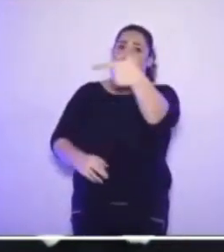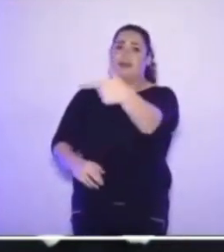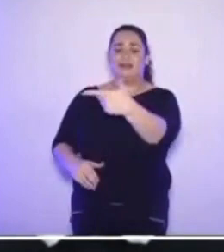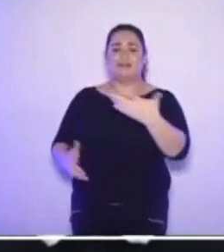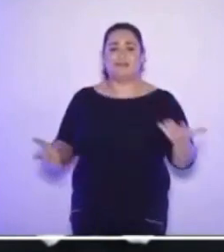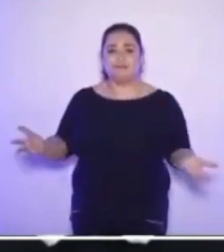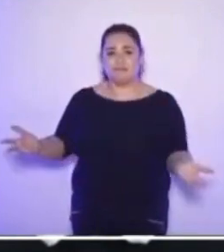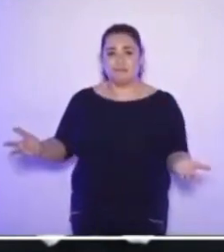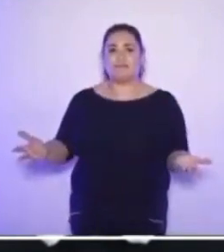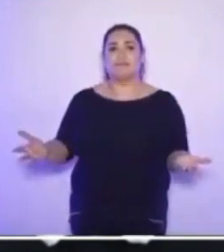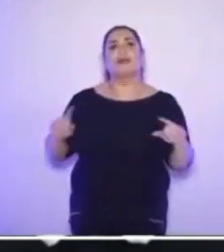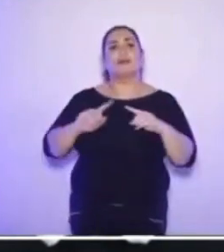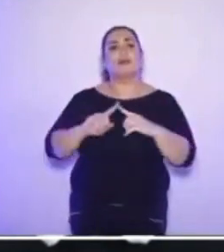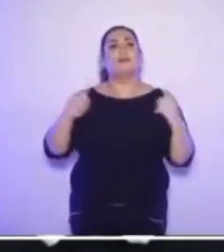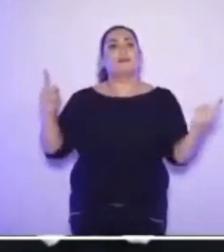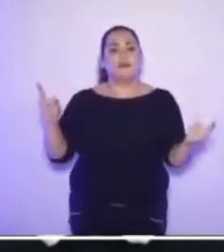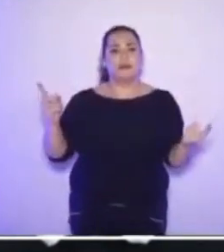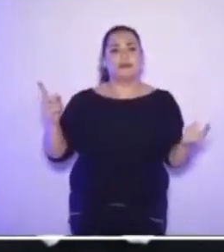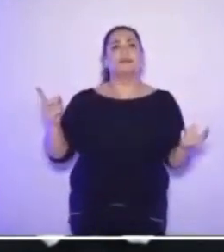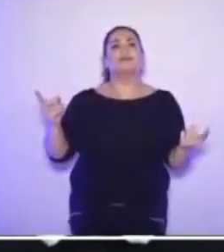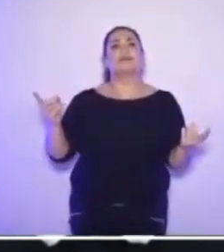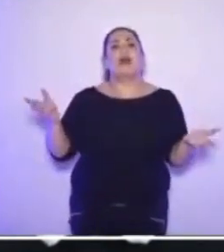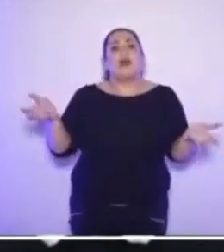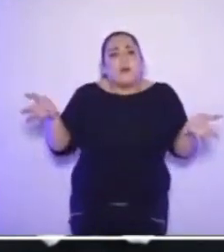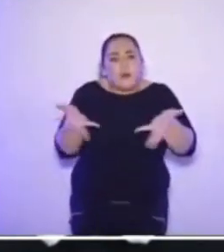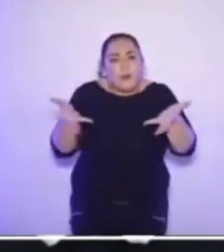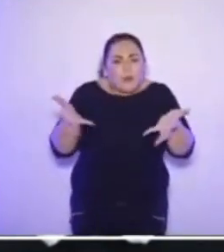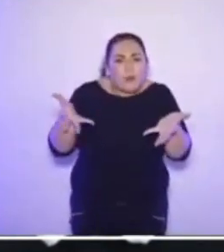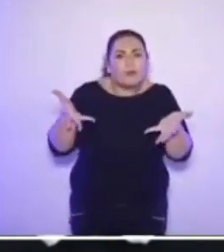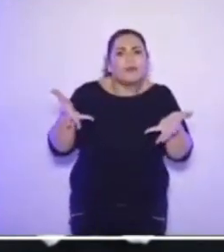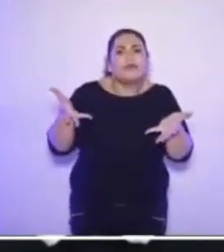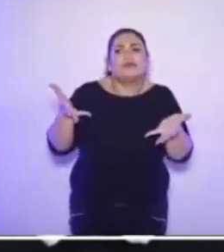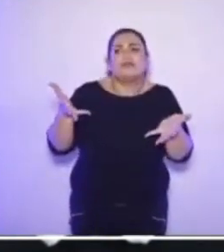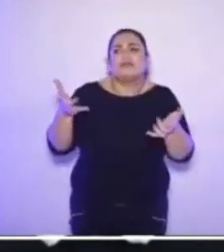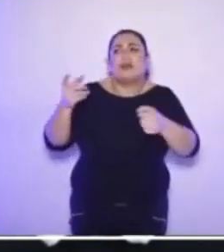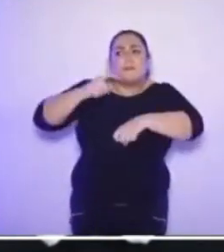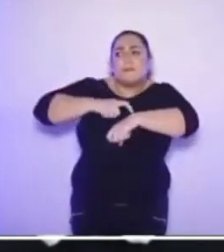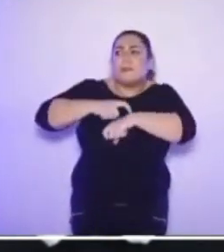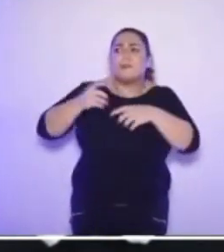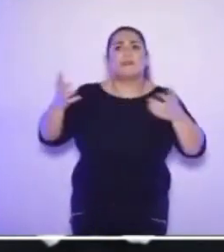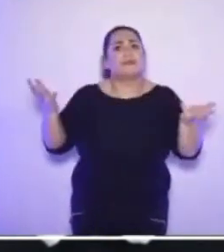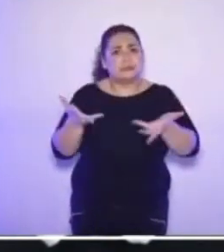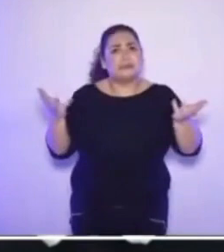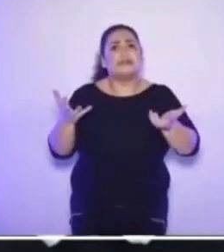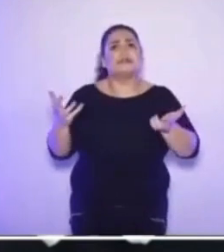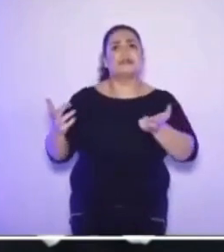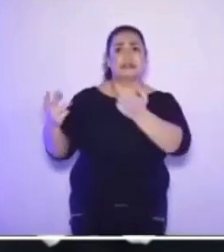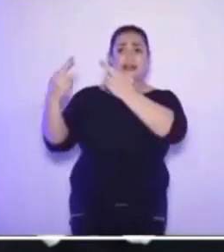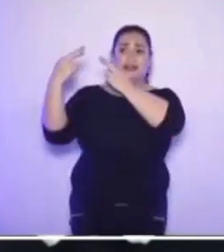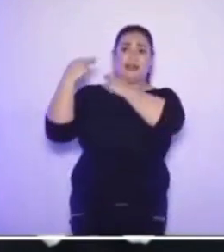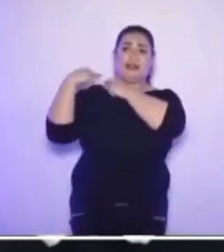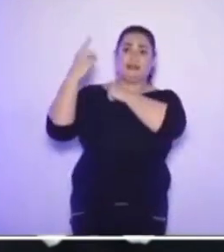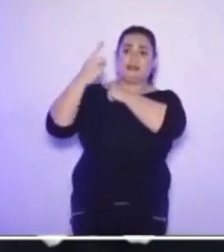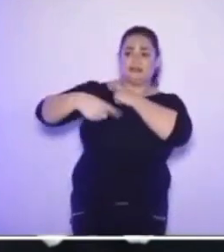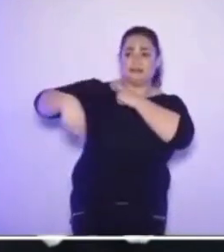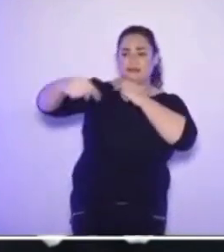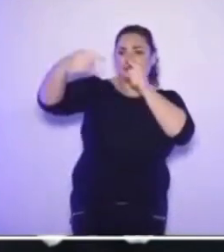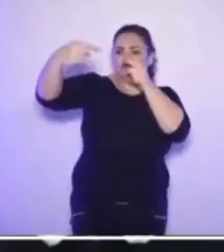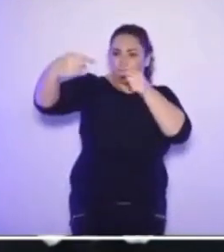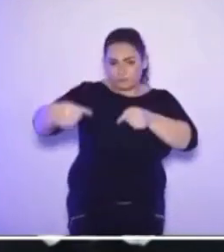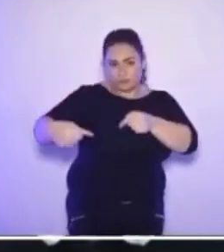Só que, particularmente nessa conjuntura, a responsabilidade e o desafio de vocês dois ainda é muito maior.